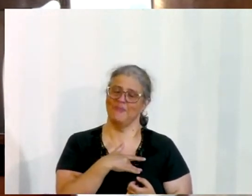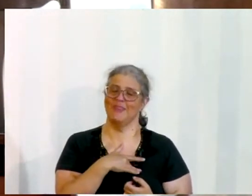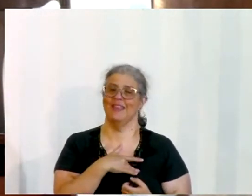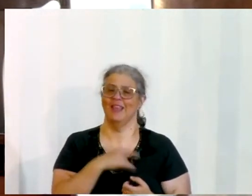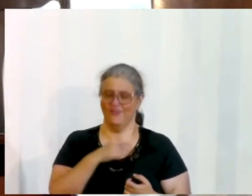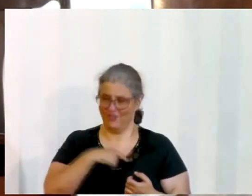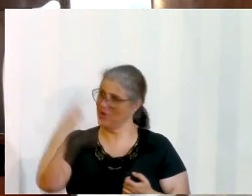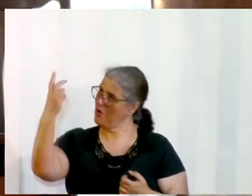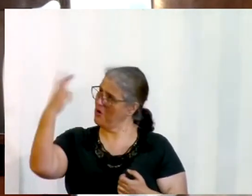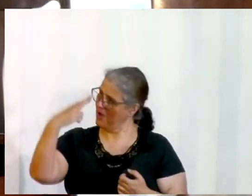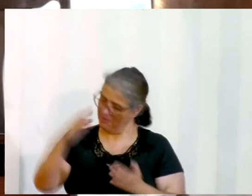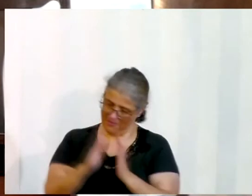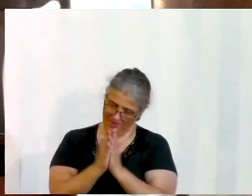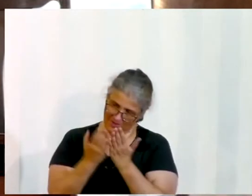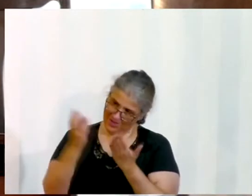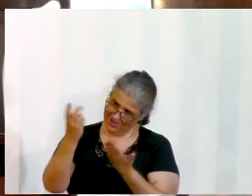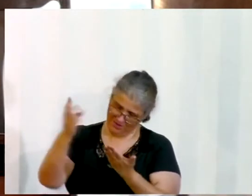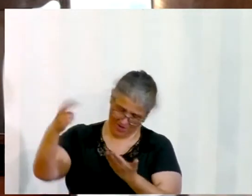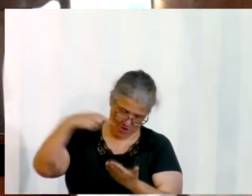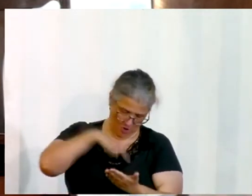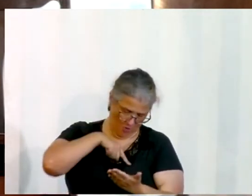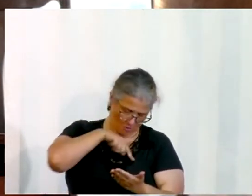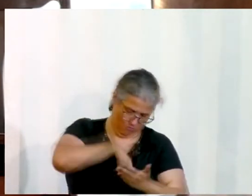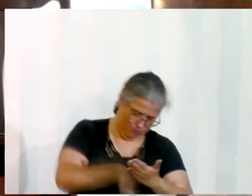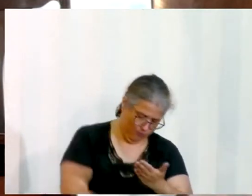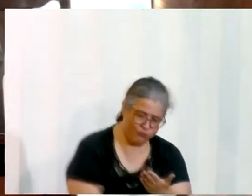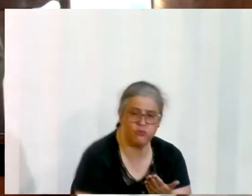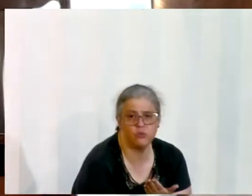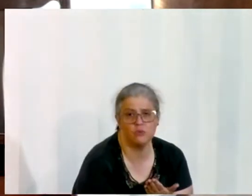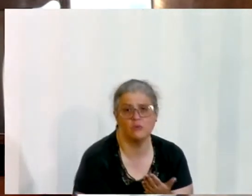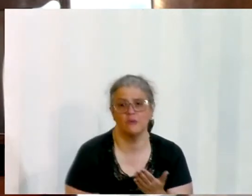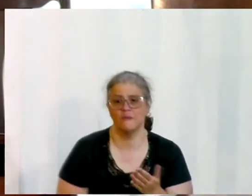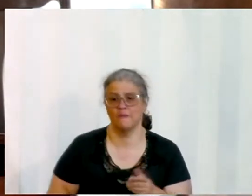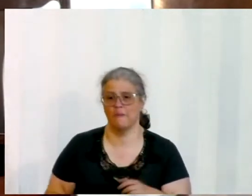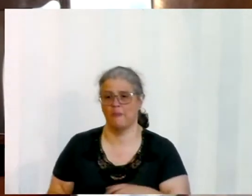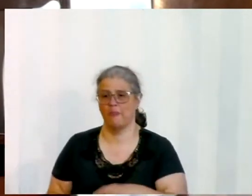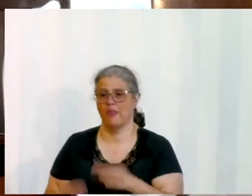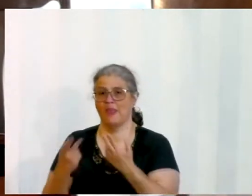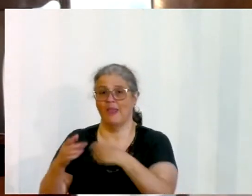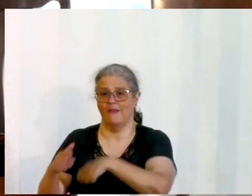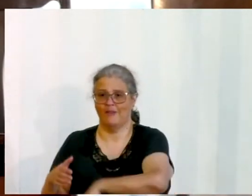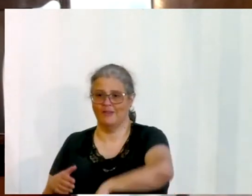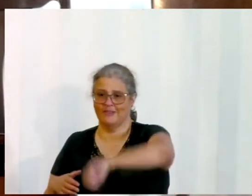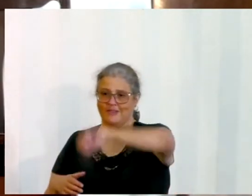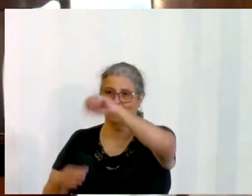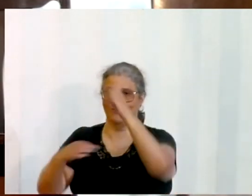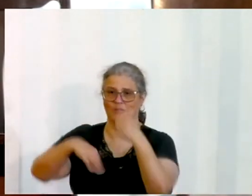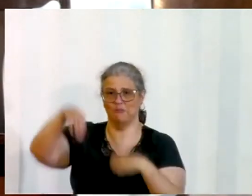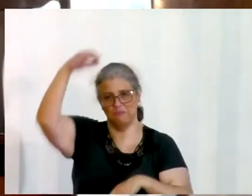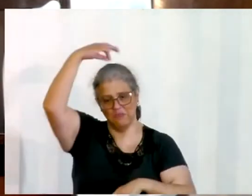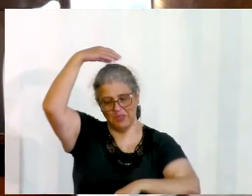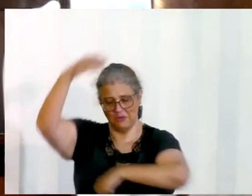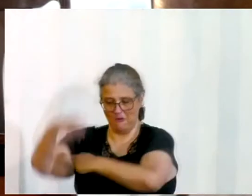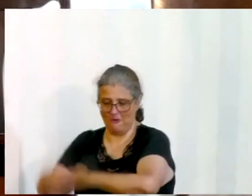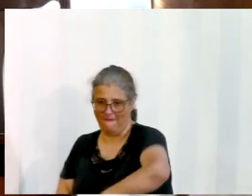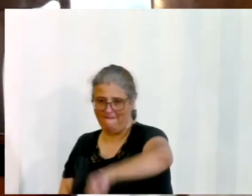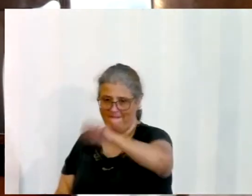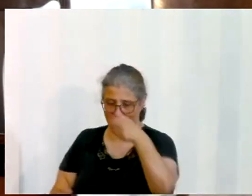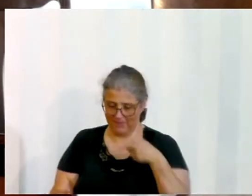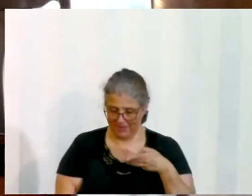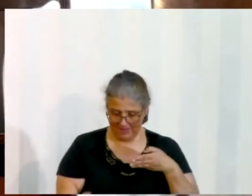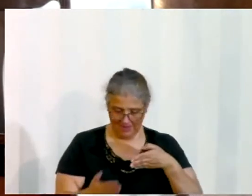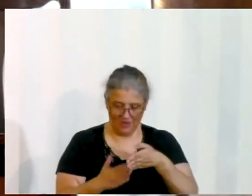onde mais ninguém pode penetrar, porque ela é a espada do Espírito, que essa palavra continue dando para nós